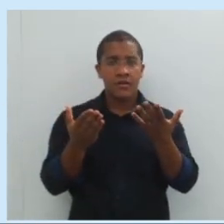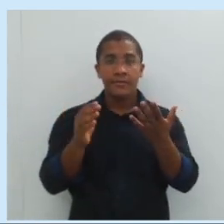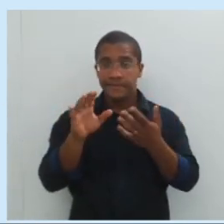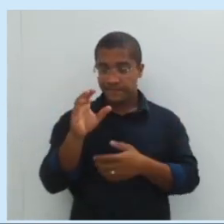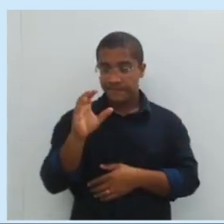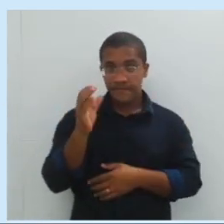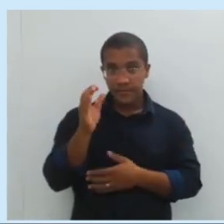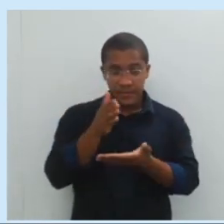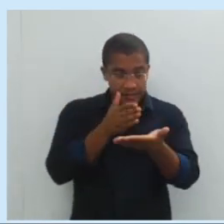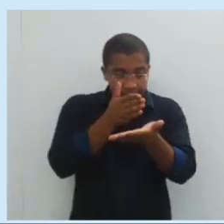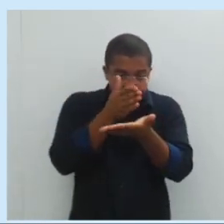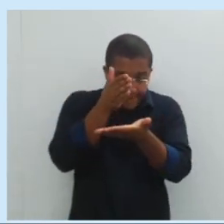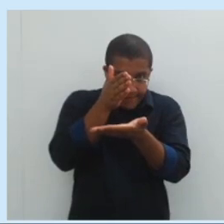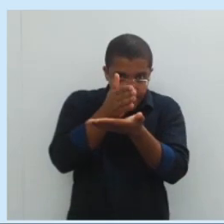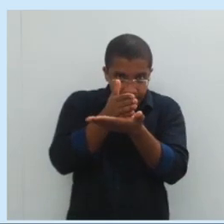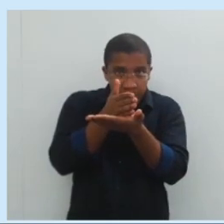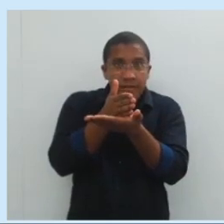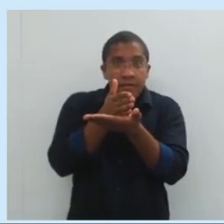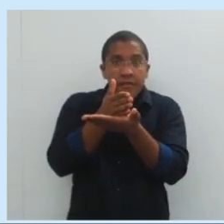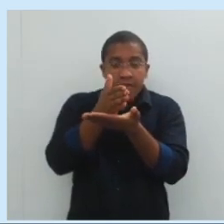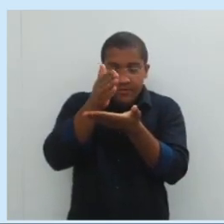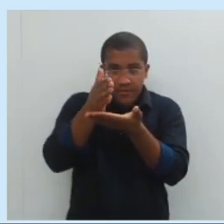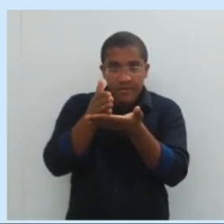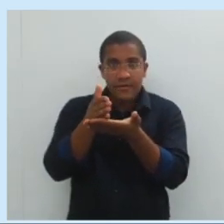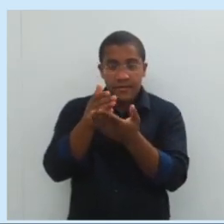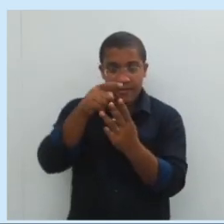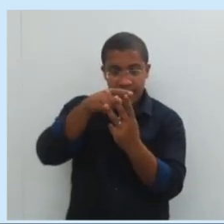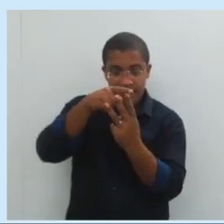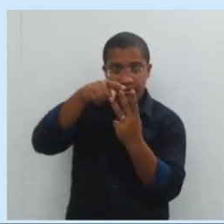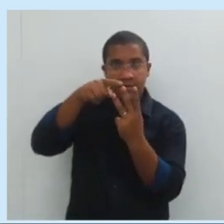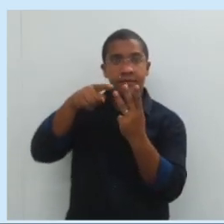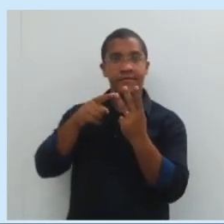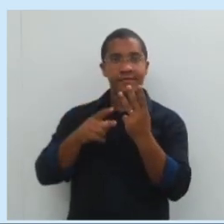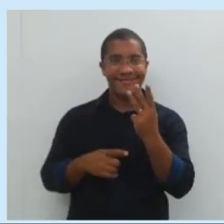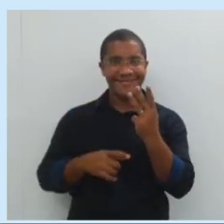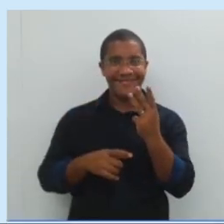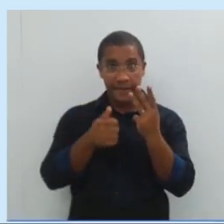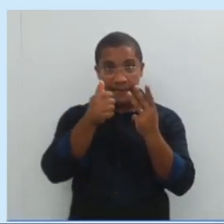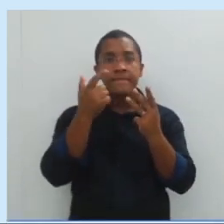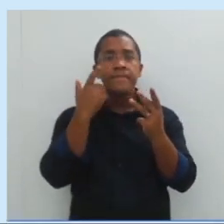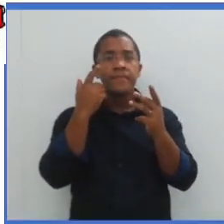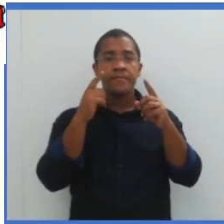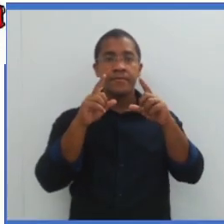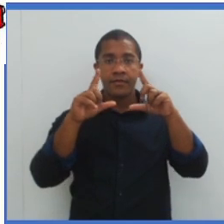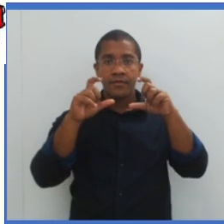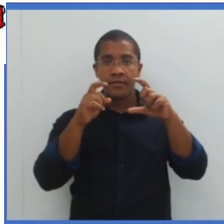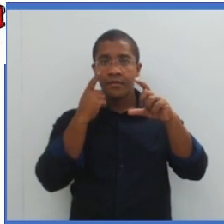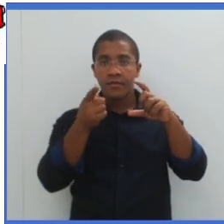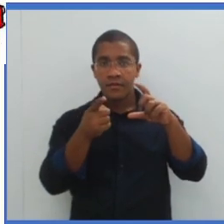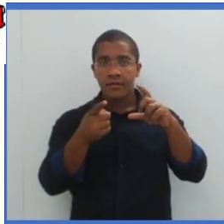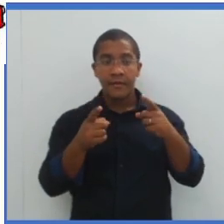ciência dividiu as máquinas simples em três modalidades. Percebam a imagem.